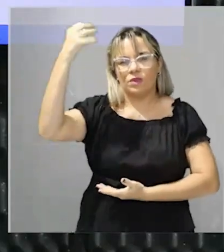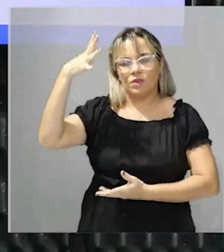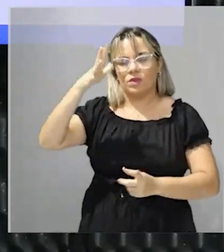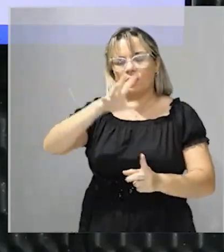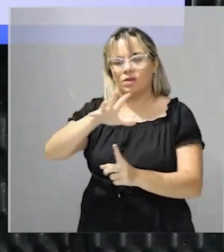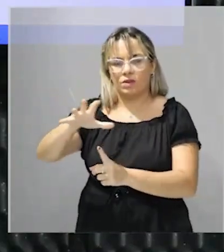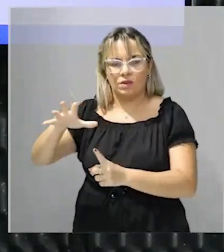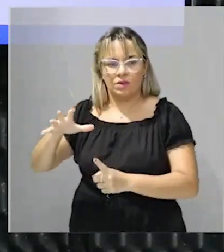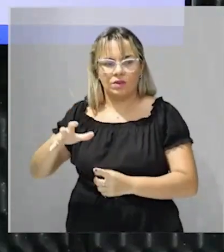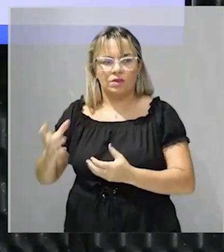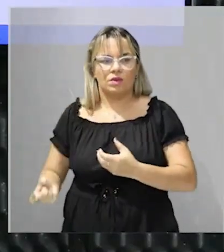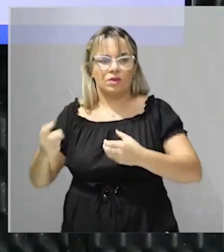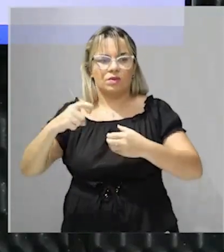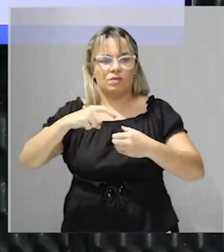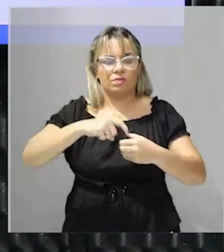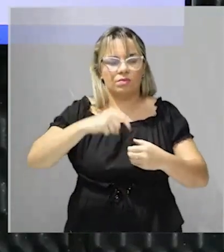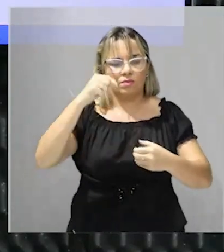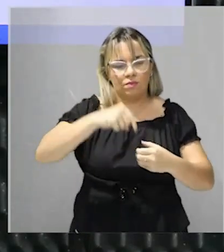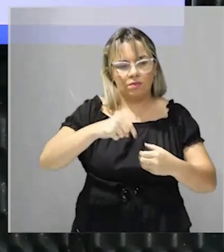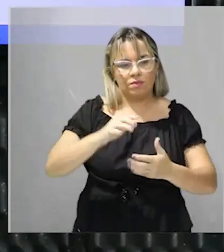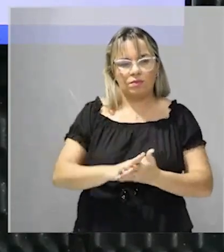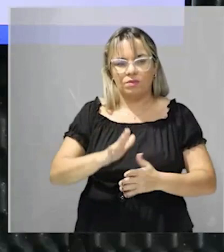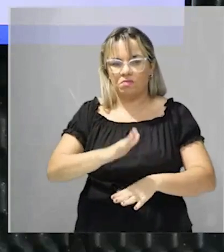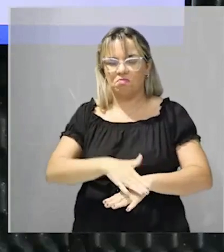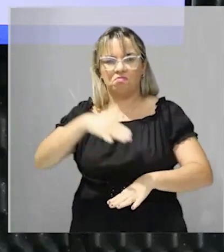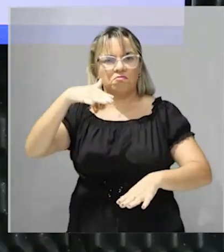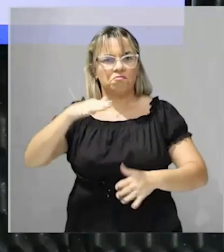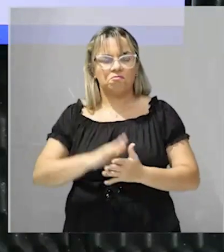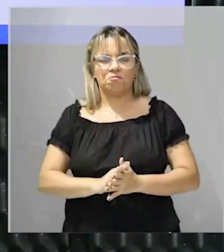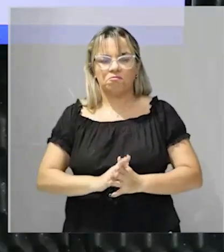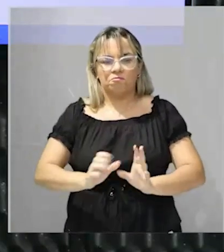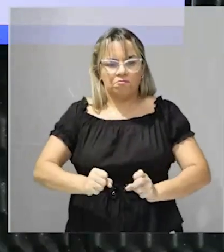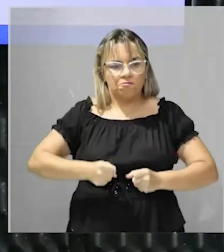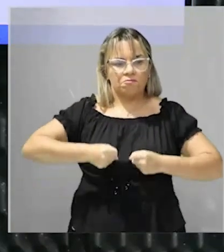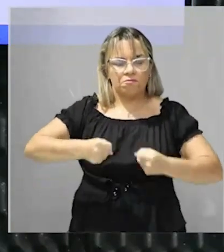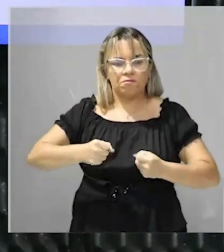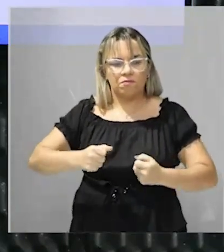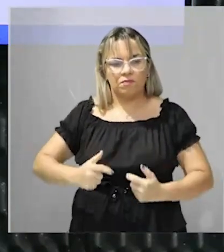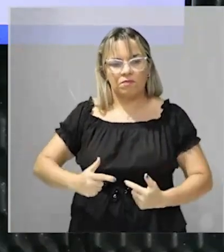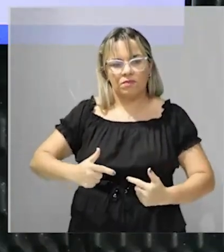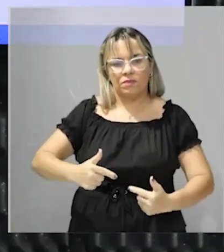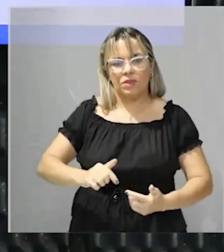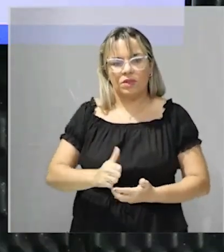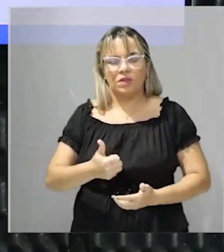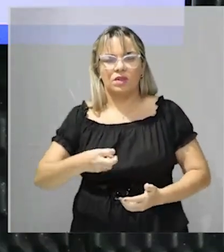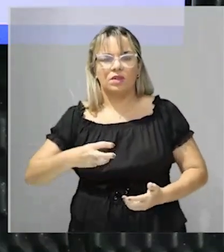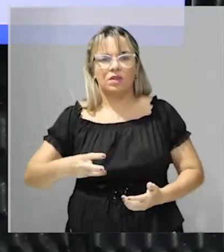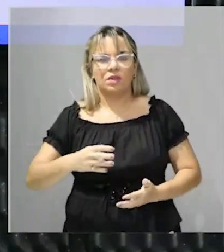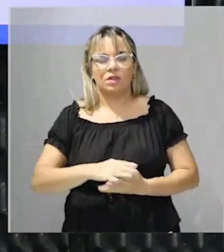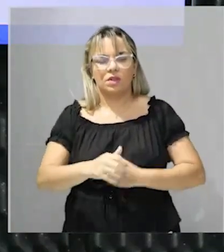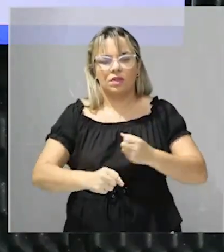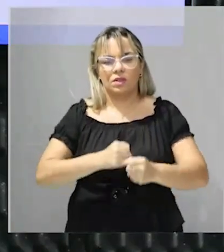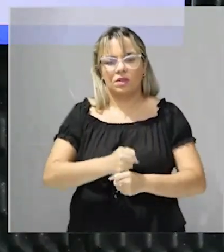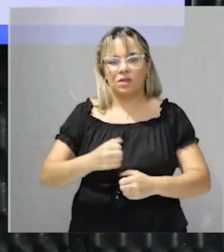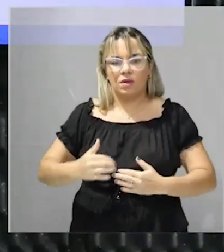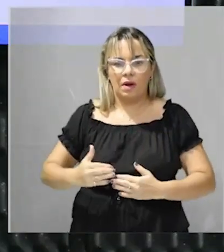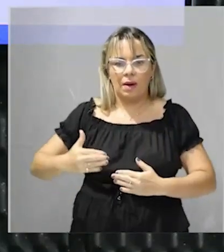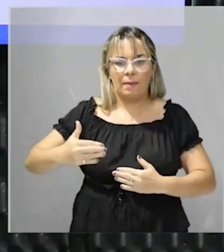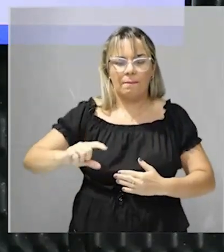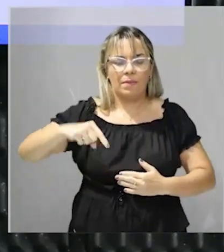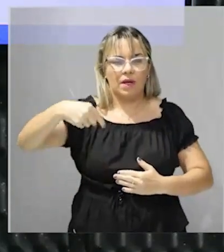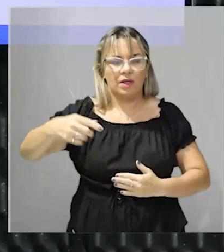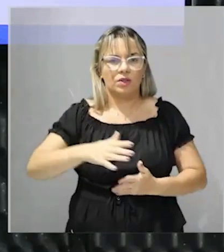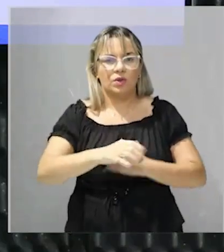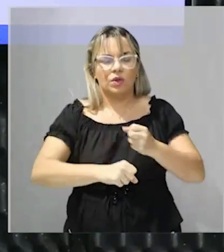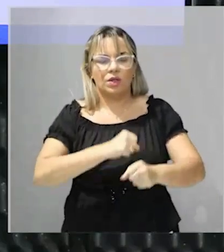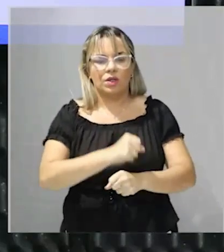foram retomados com mais vigor e amplitude 13 anos mais tarde em 1789 na